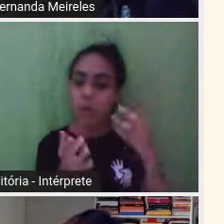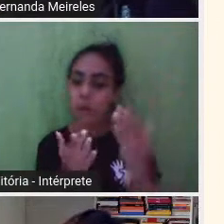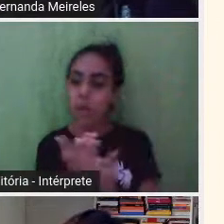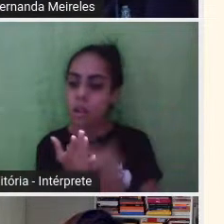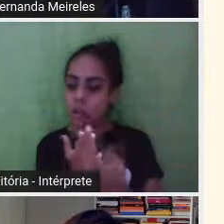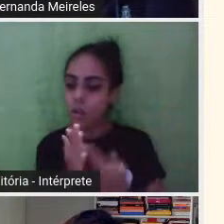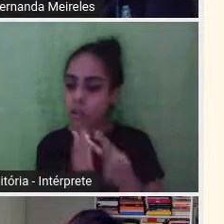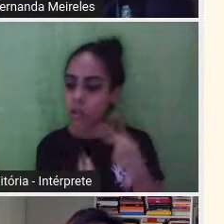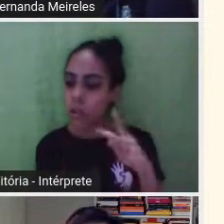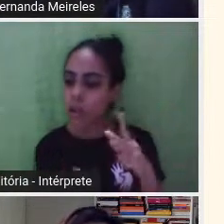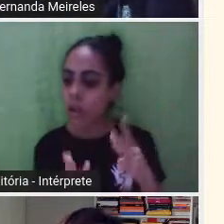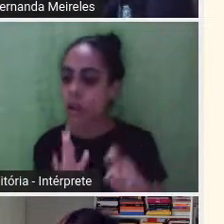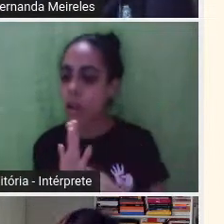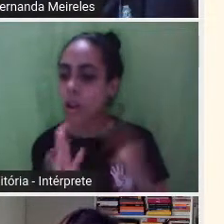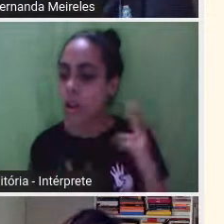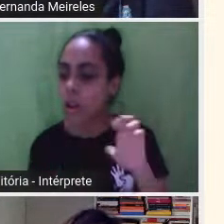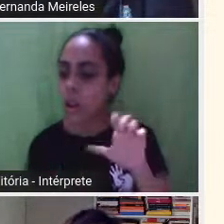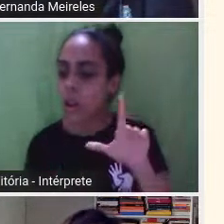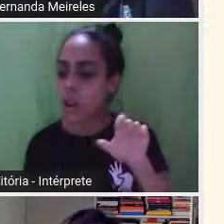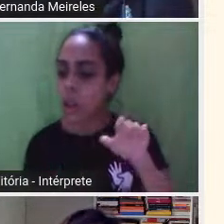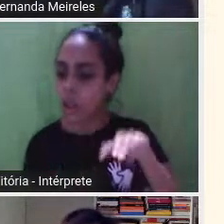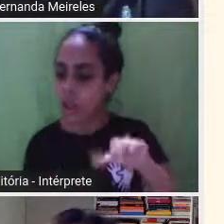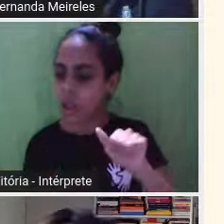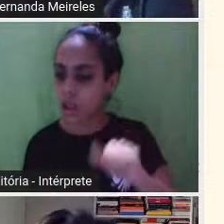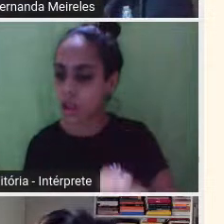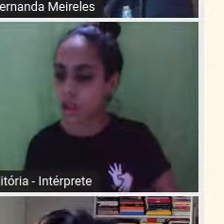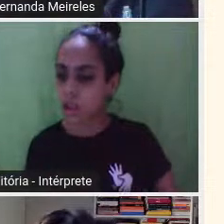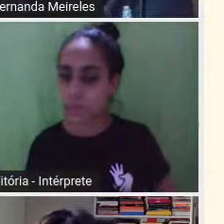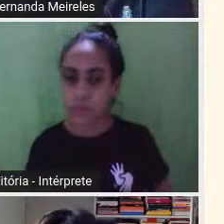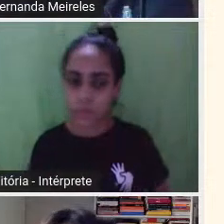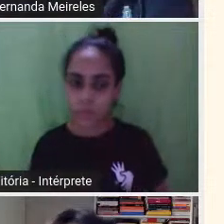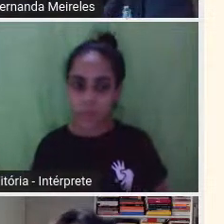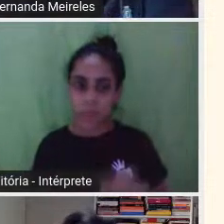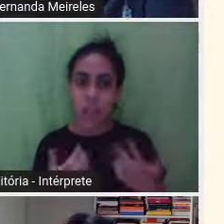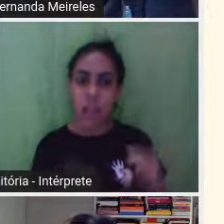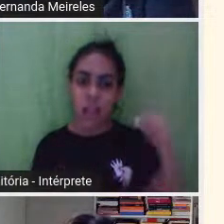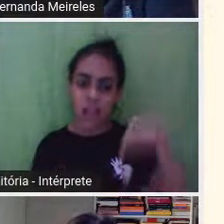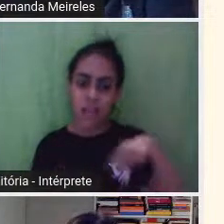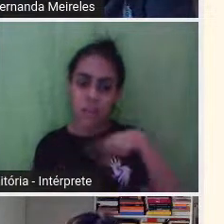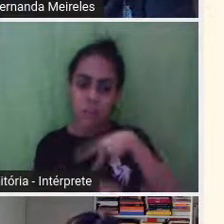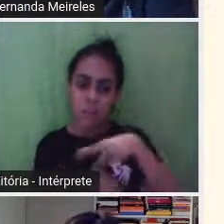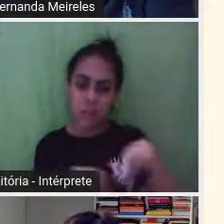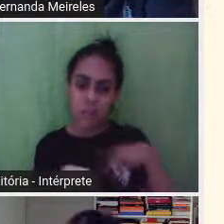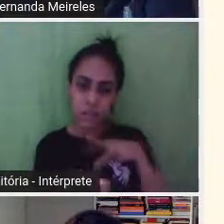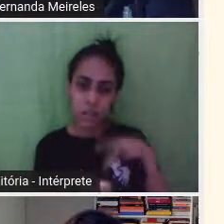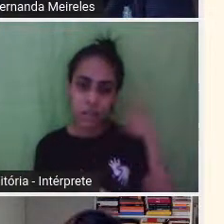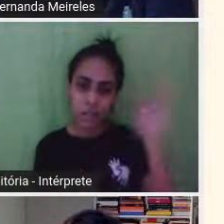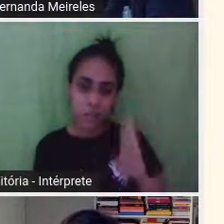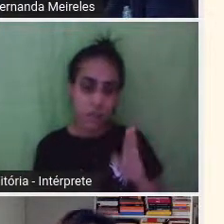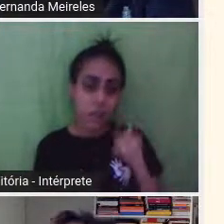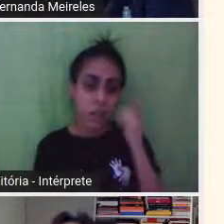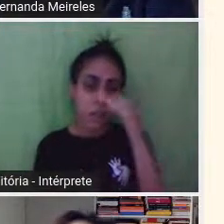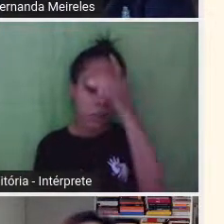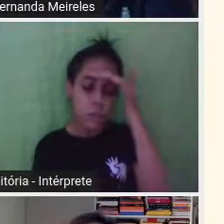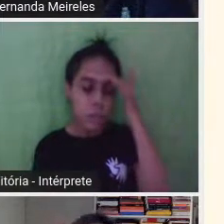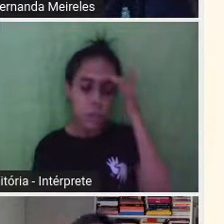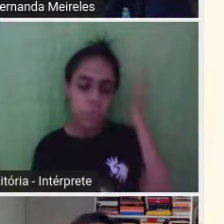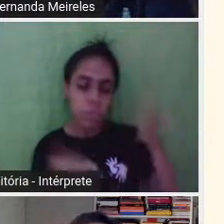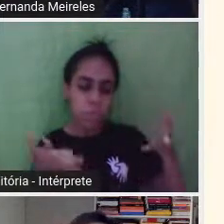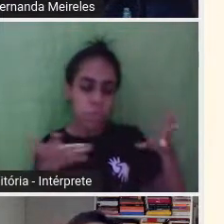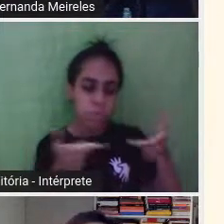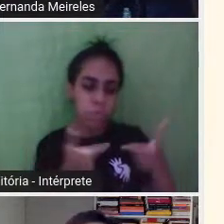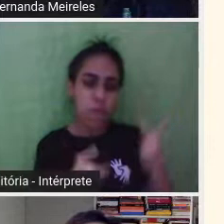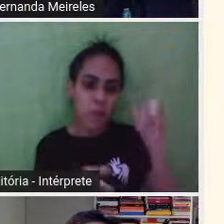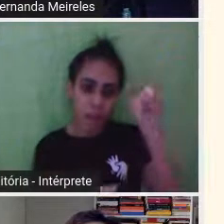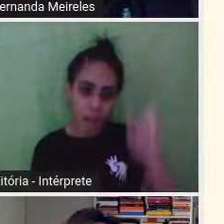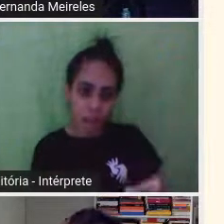é a grande estudiosa da Helena Fernandes aqui no Brasil, é uma pessoa incrível, maravilhosa, né,